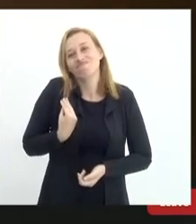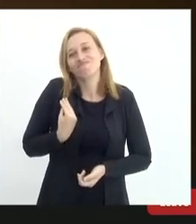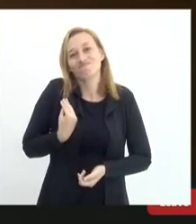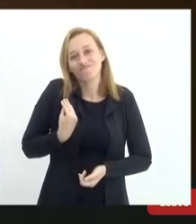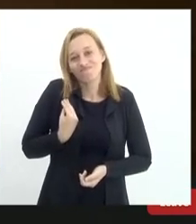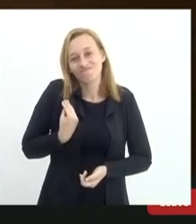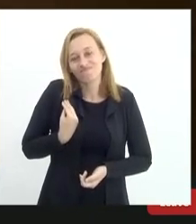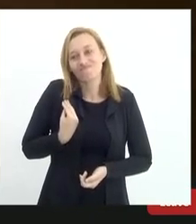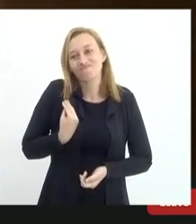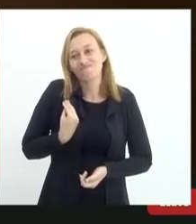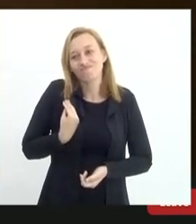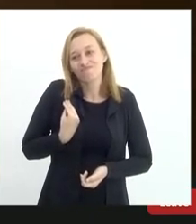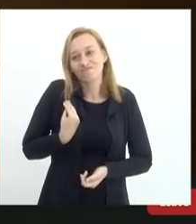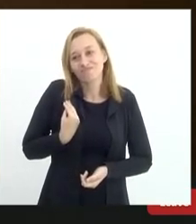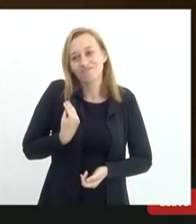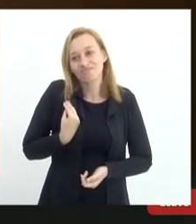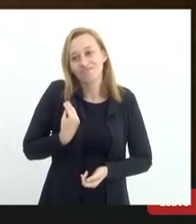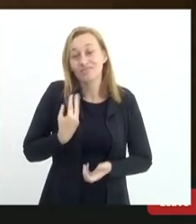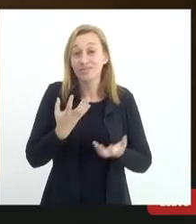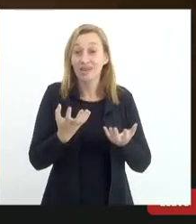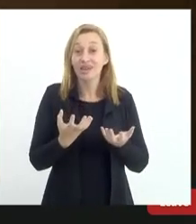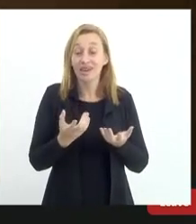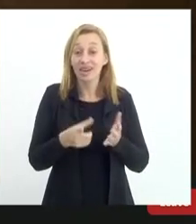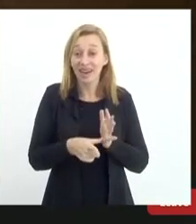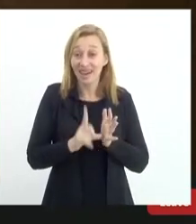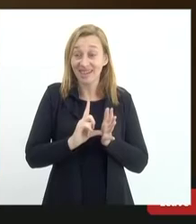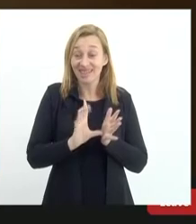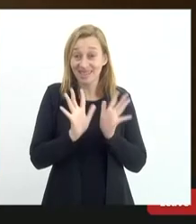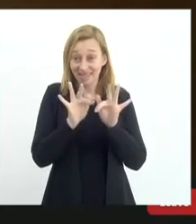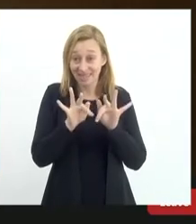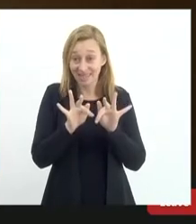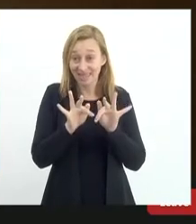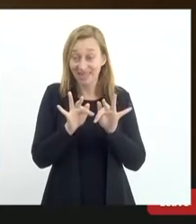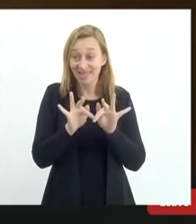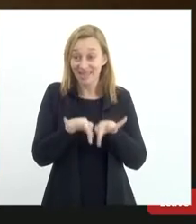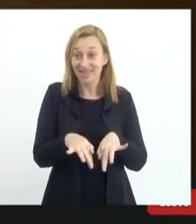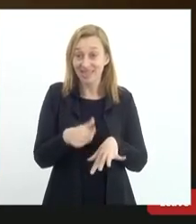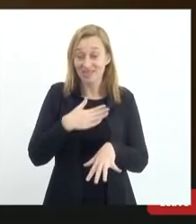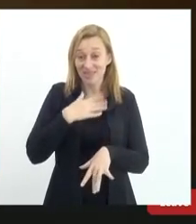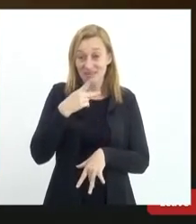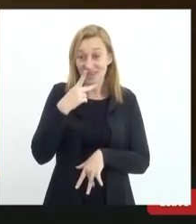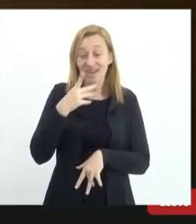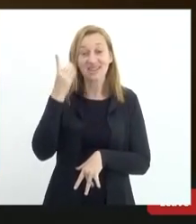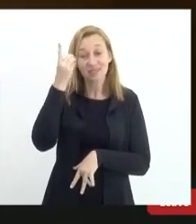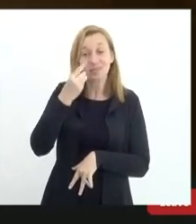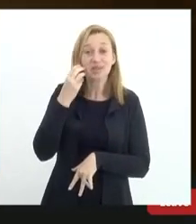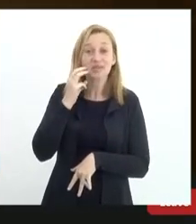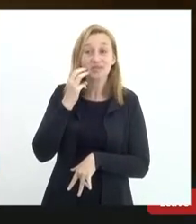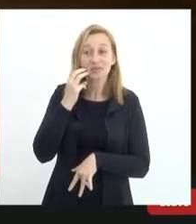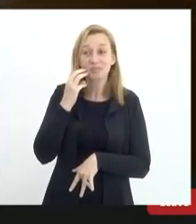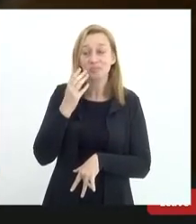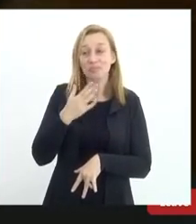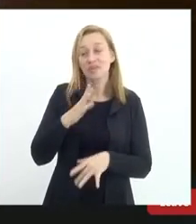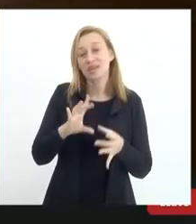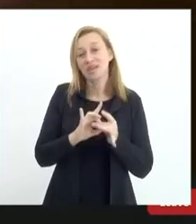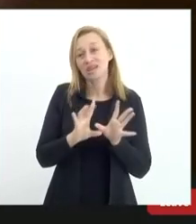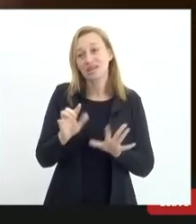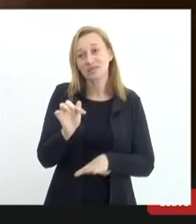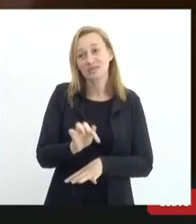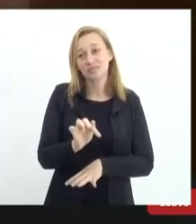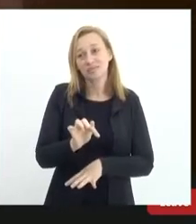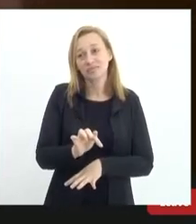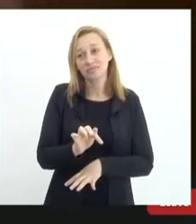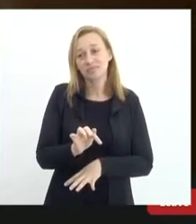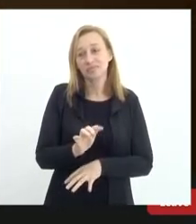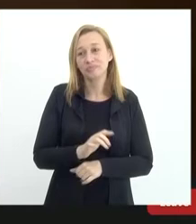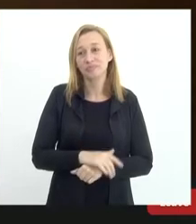Quero antes de terminar minha fala, deputado Valdecki, deixar aqui uma